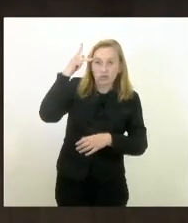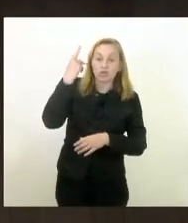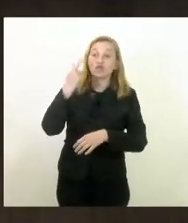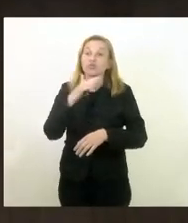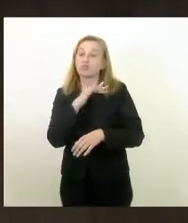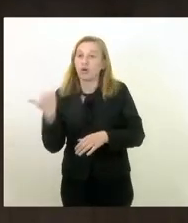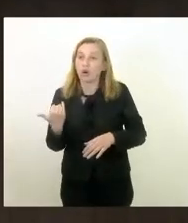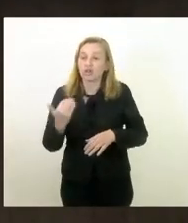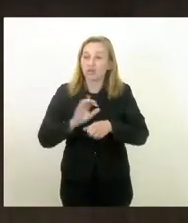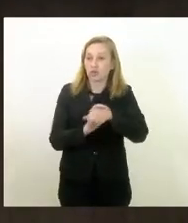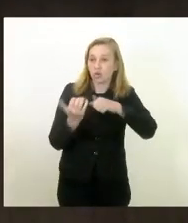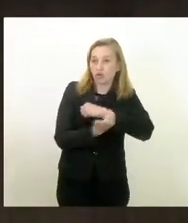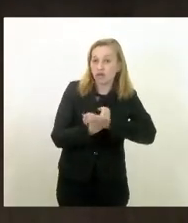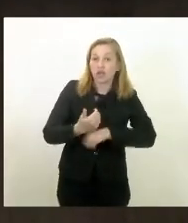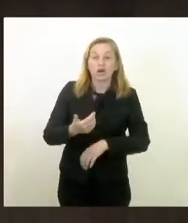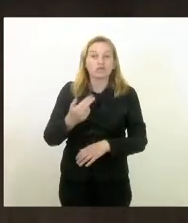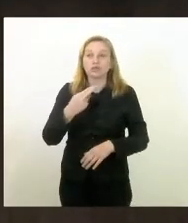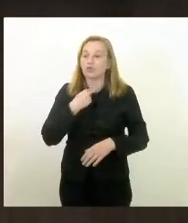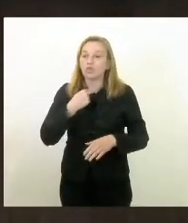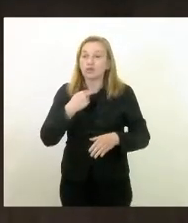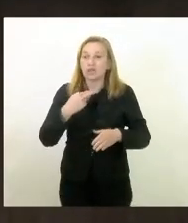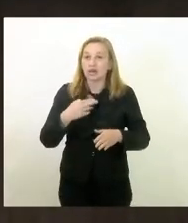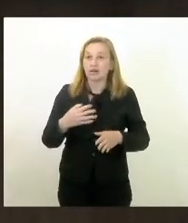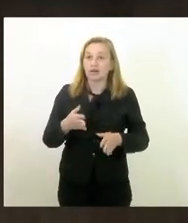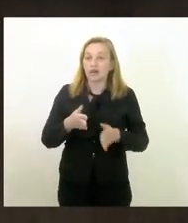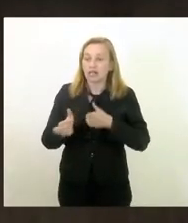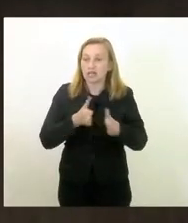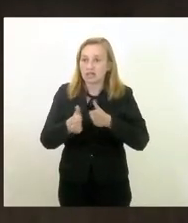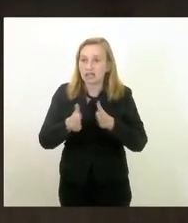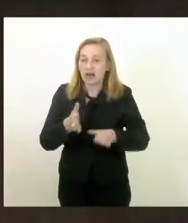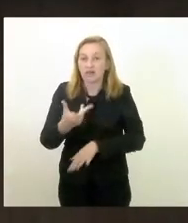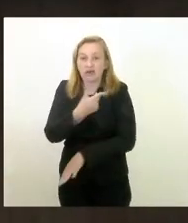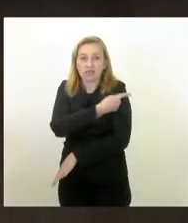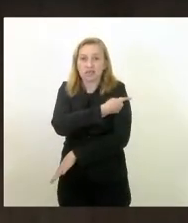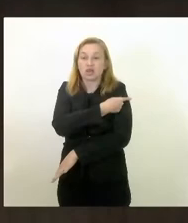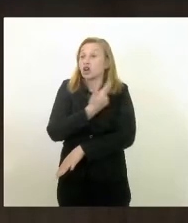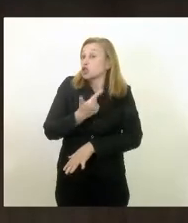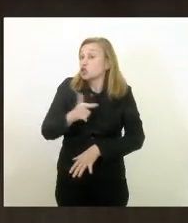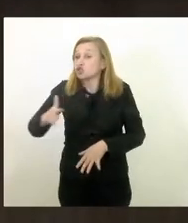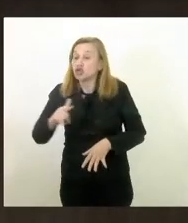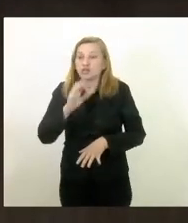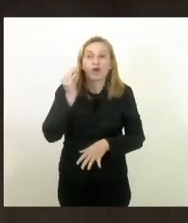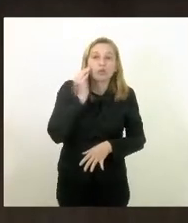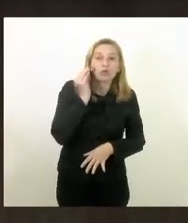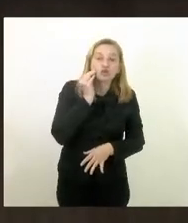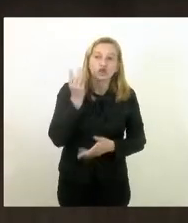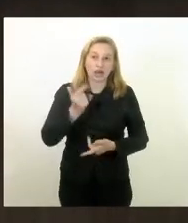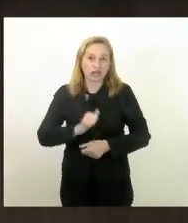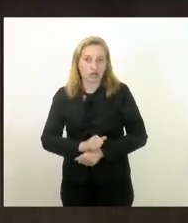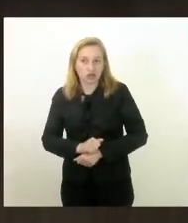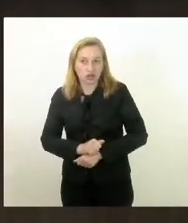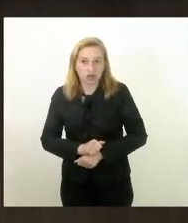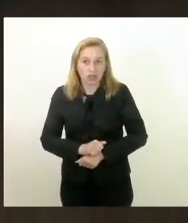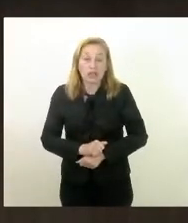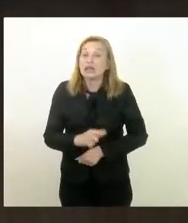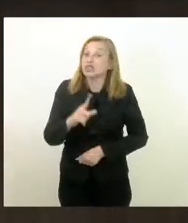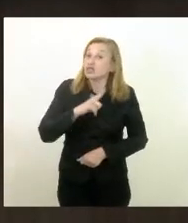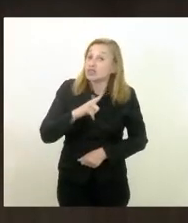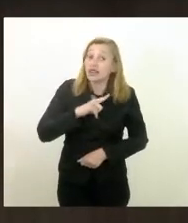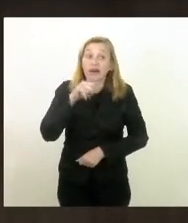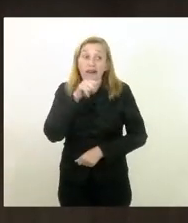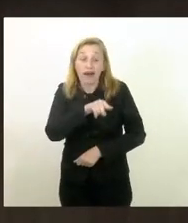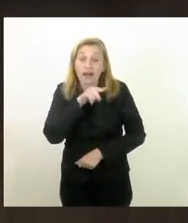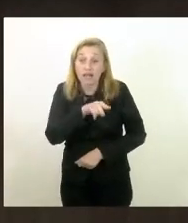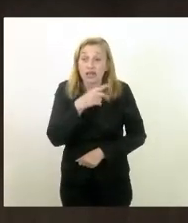que não puderam acessar a vacina pessoas que não tiveram a oportunidade de ter ali